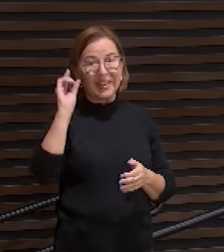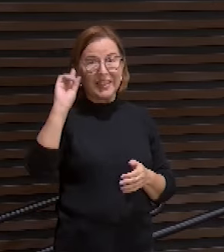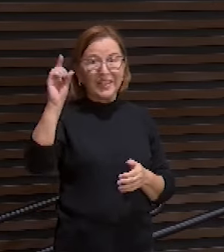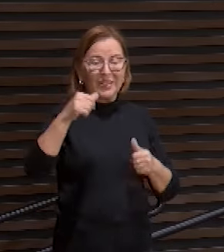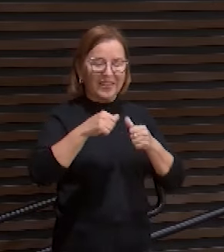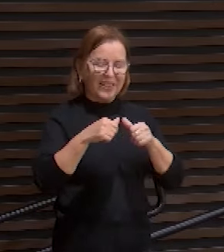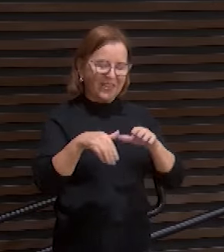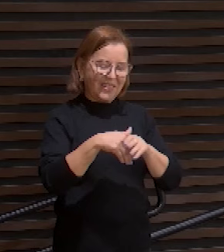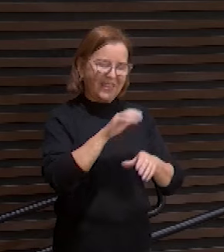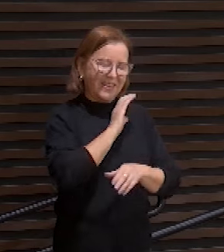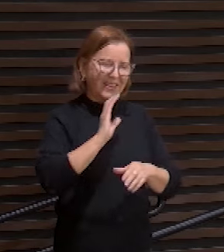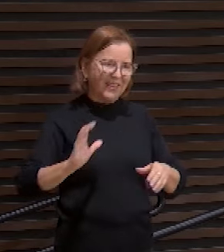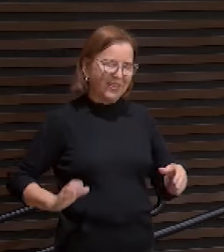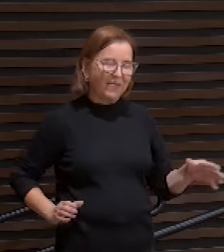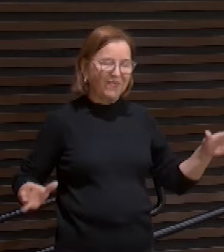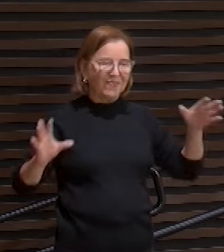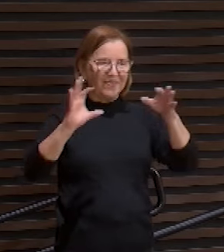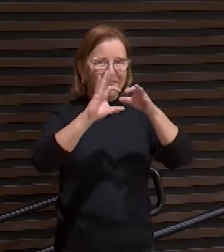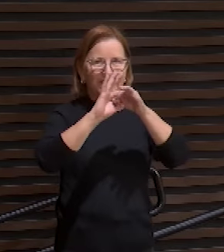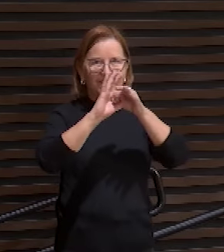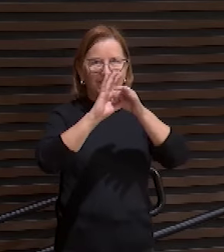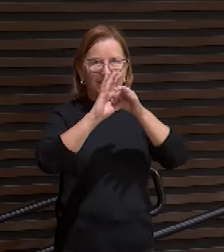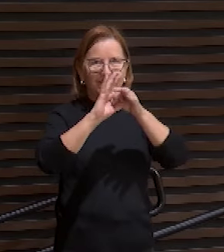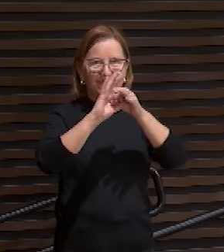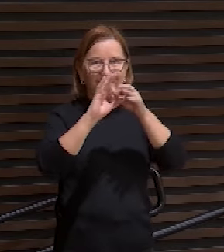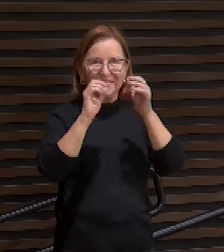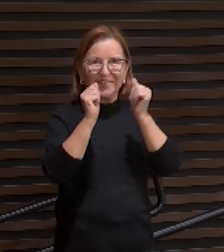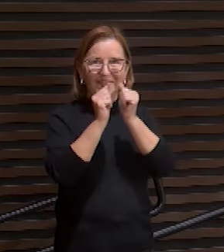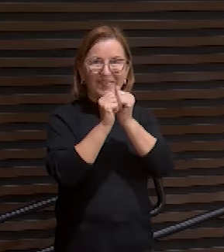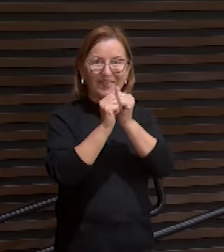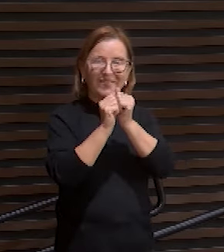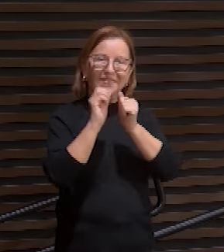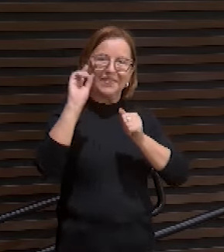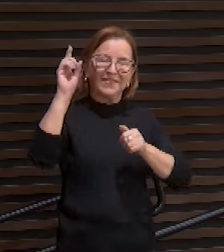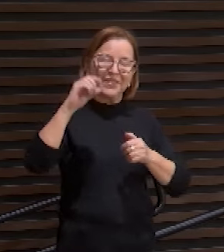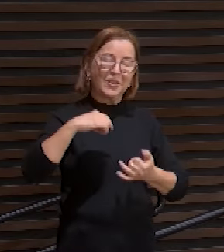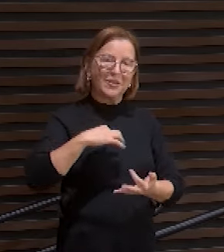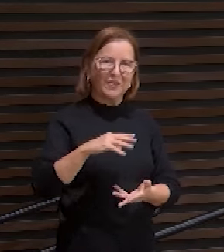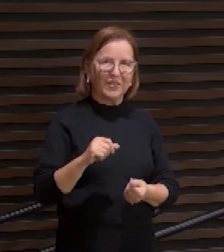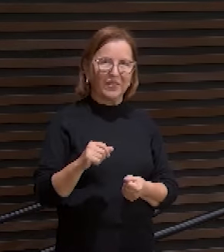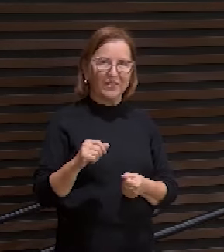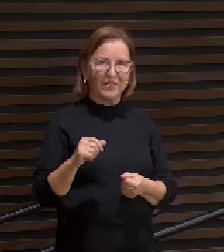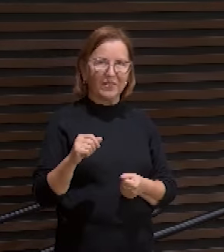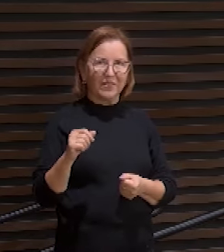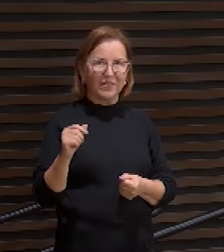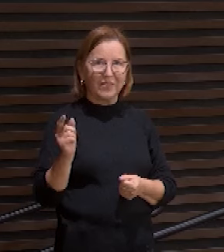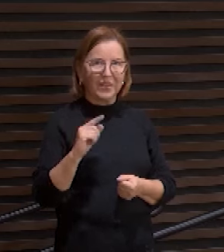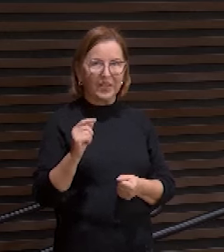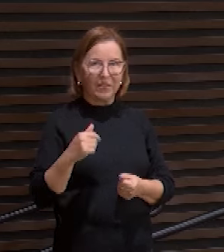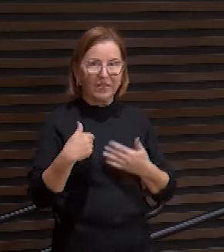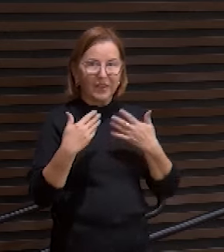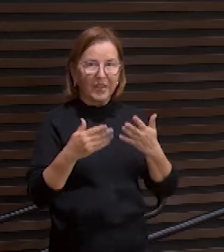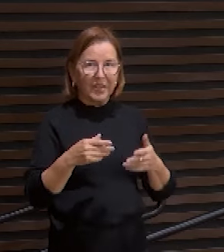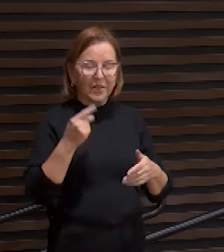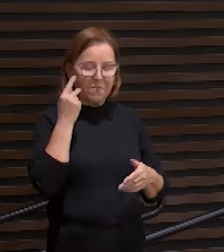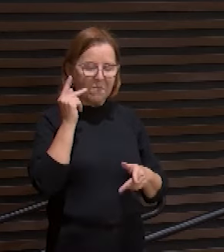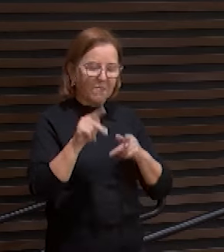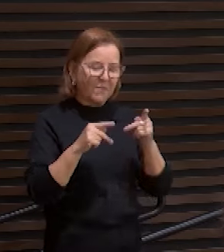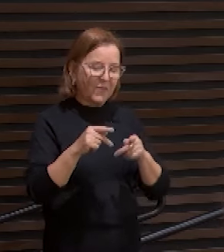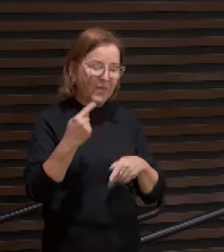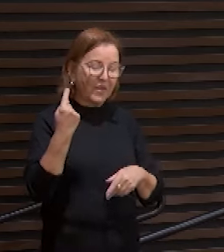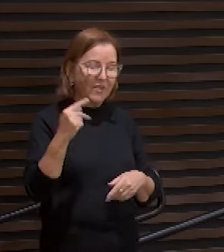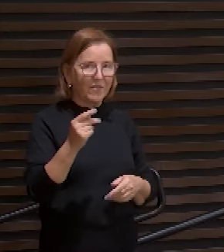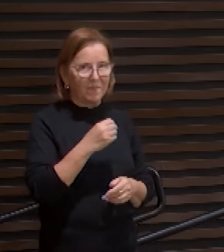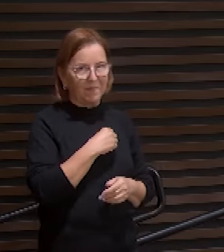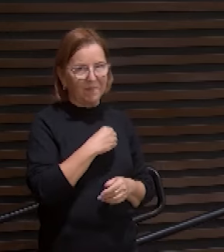Deus estava em Cristo reconciliando consigo o mundo não imputando aos homens as suas transgressões